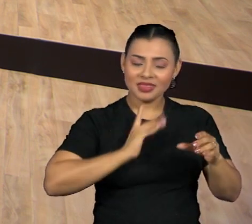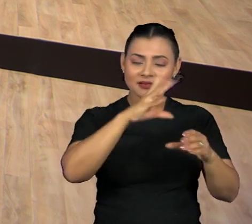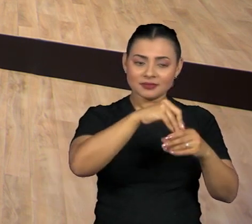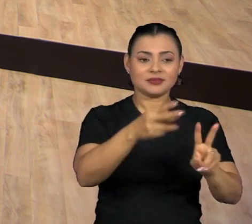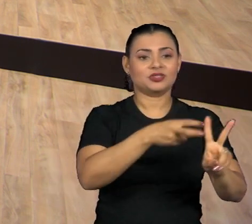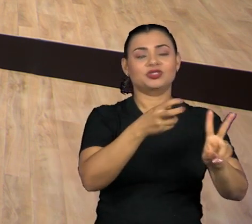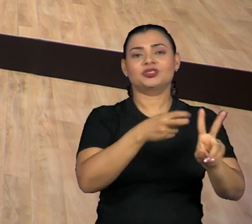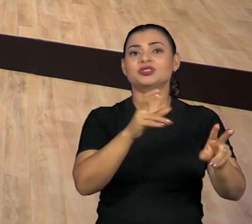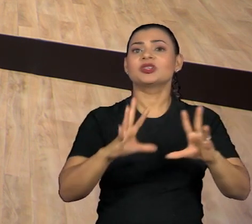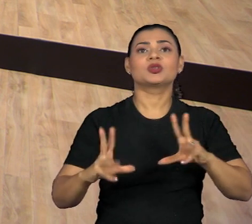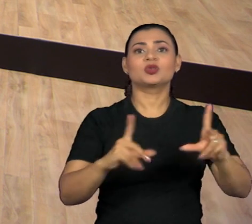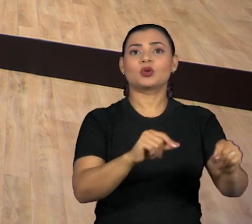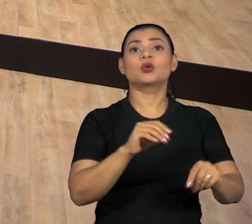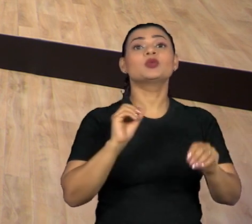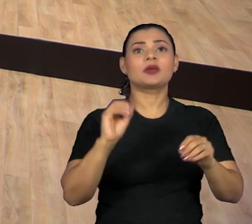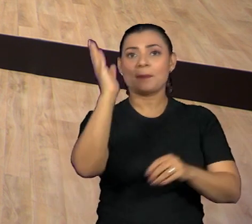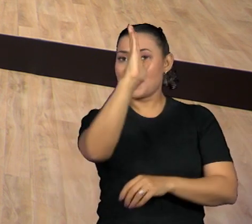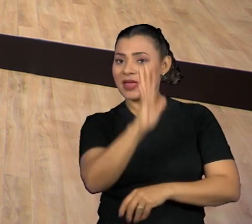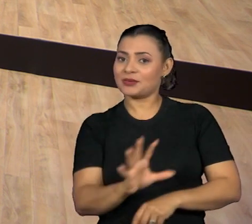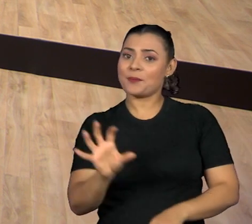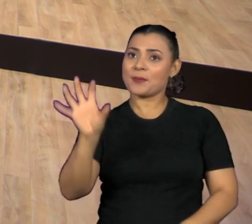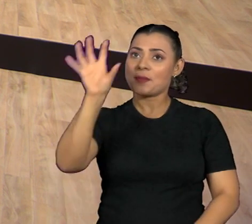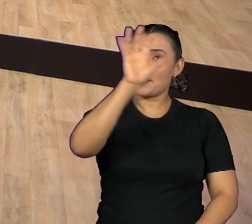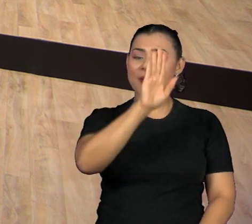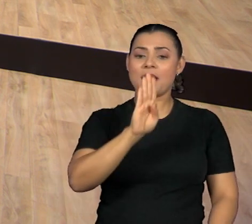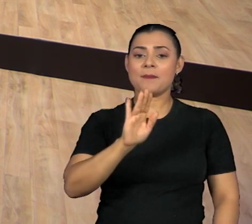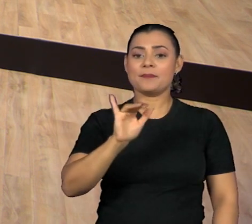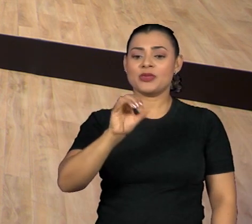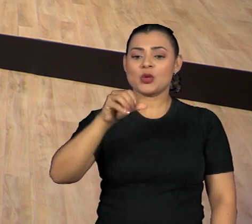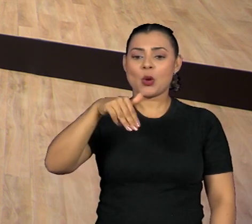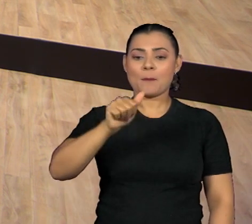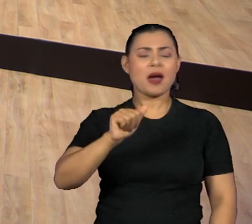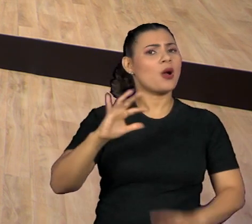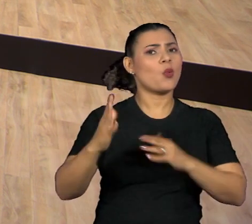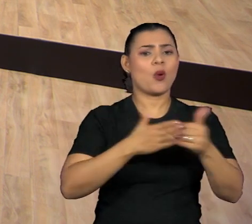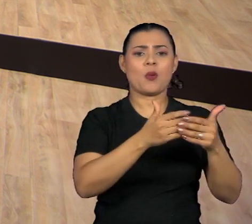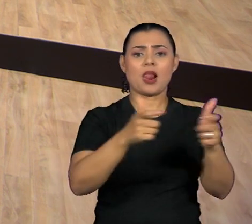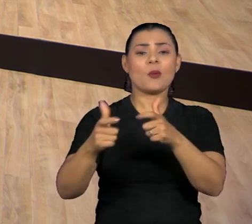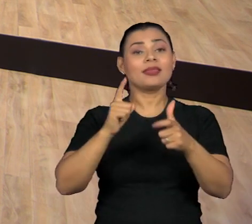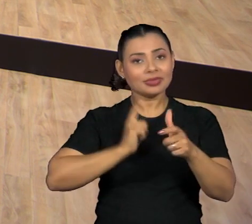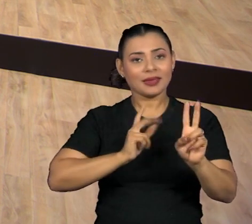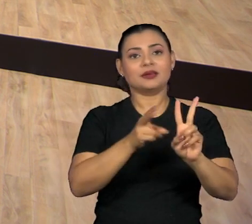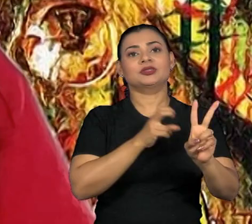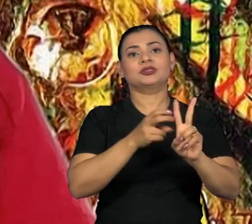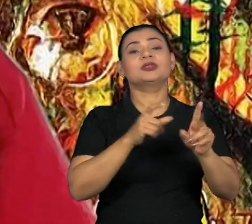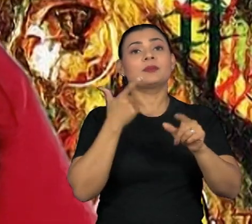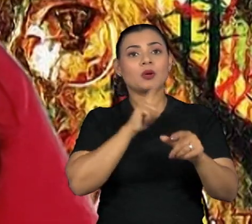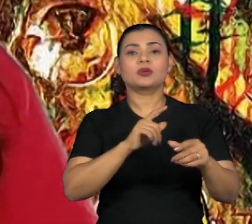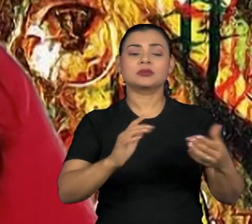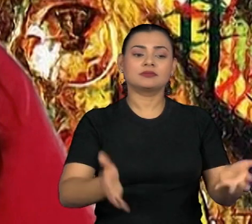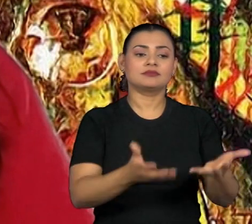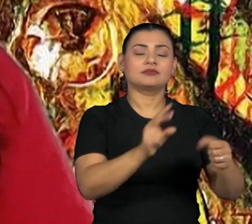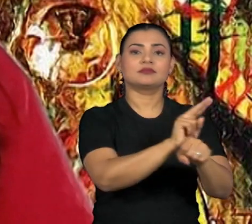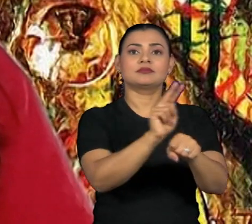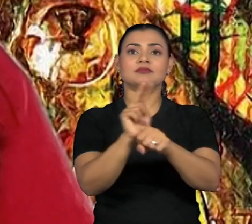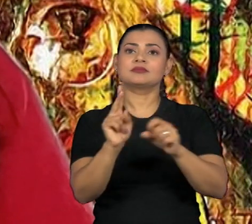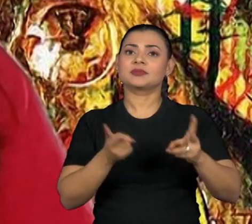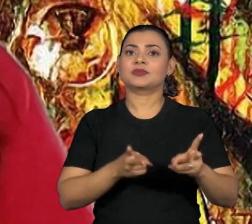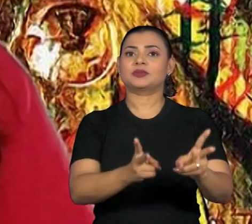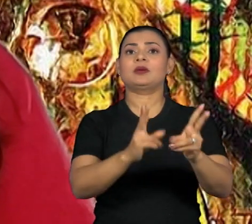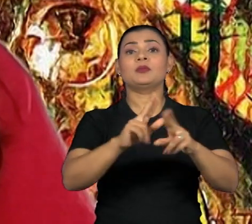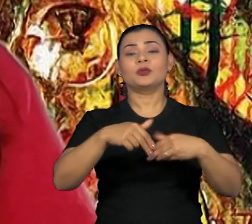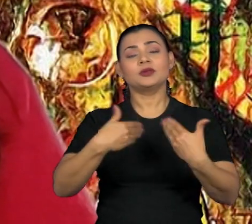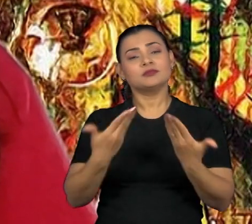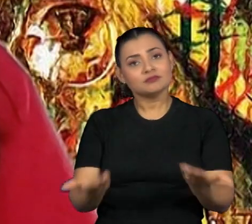democratizados, ligados à questão de fundo, para trabalhar com o processo de restauração. Então, diante disso,